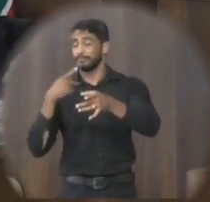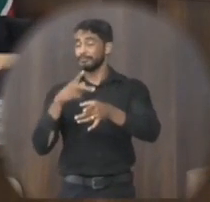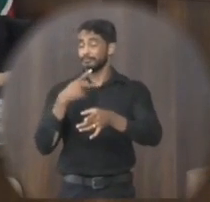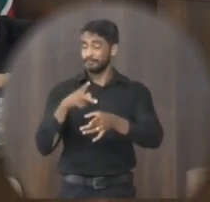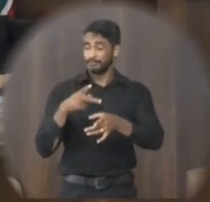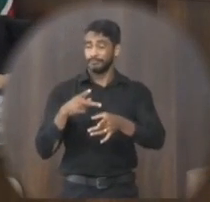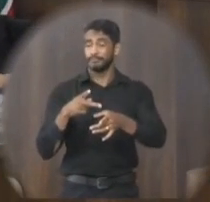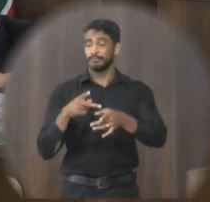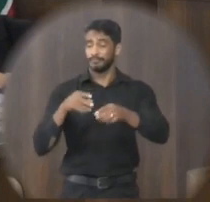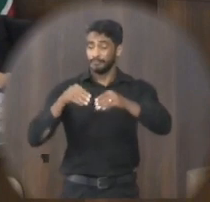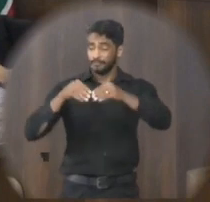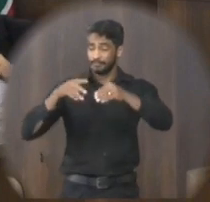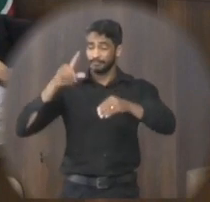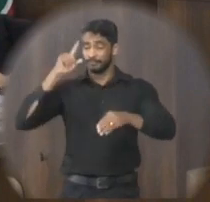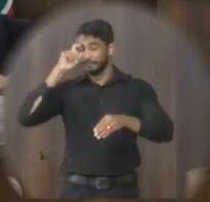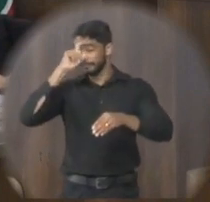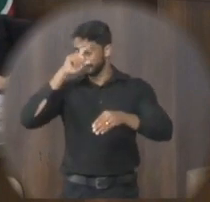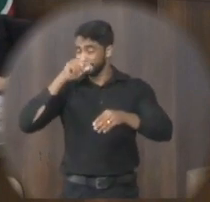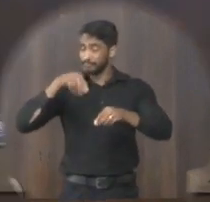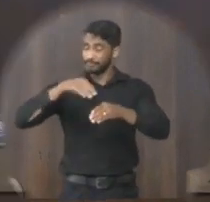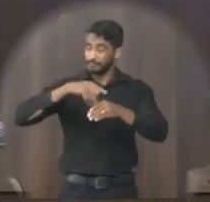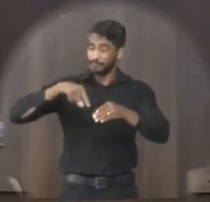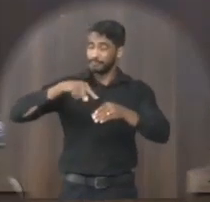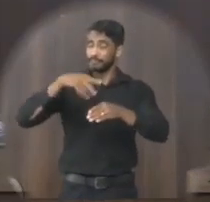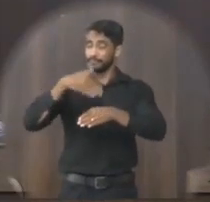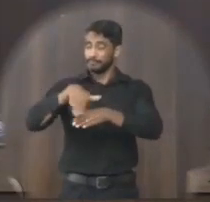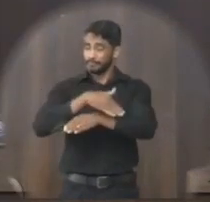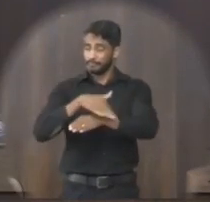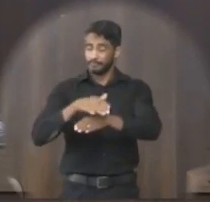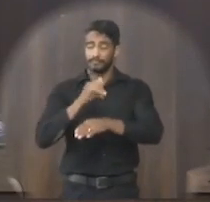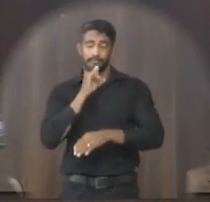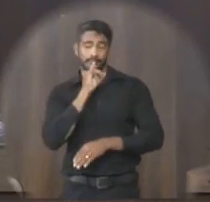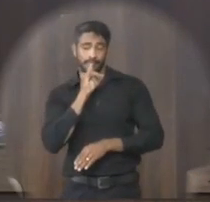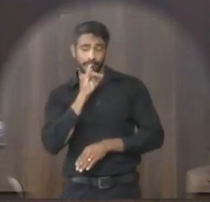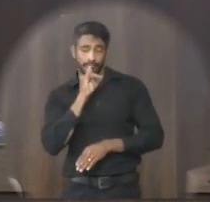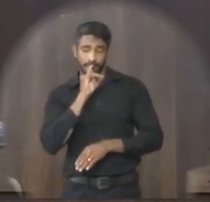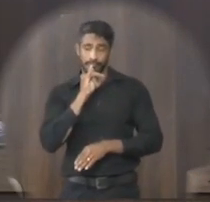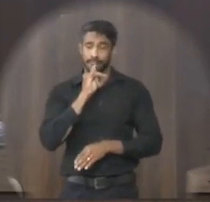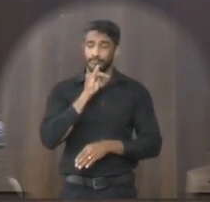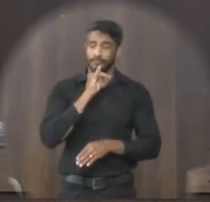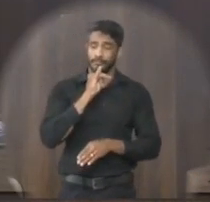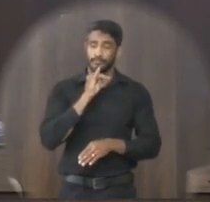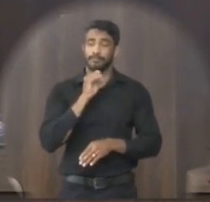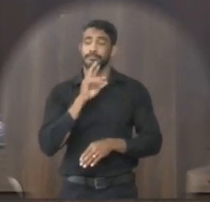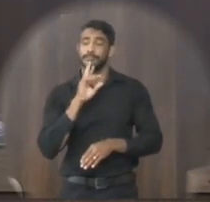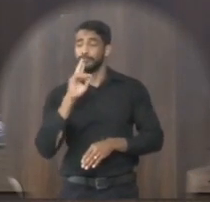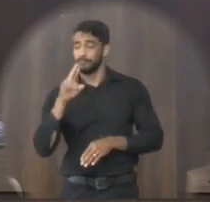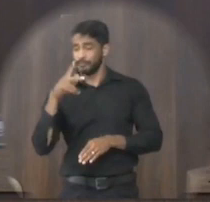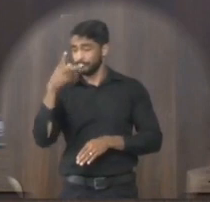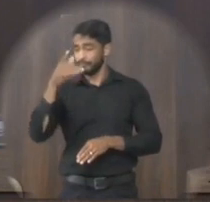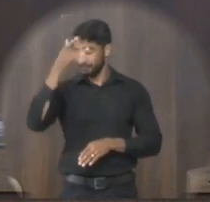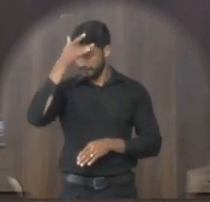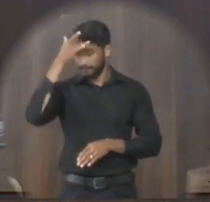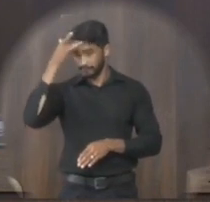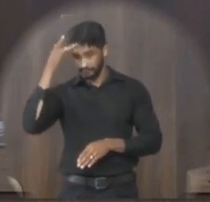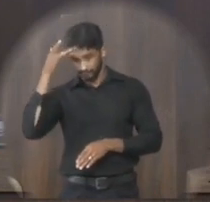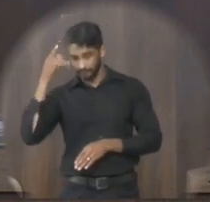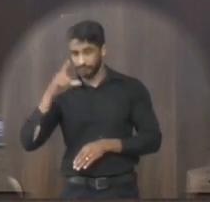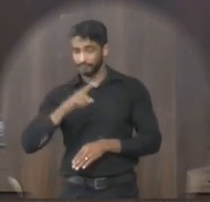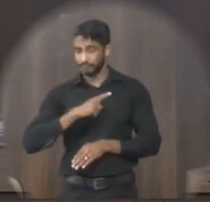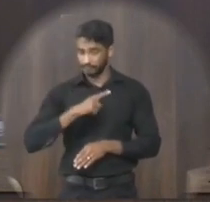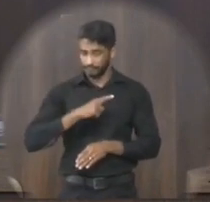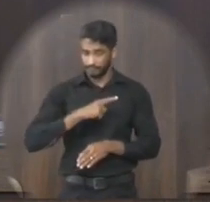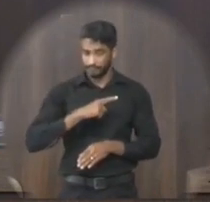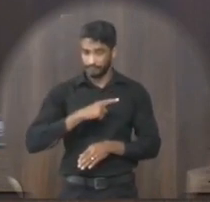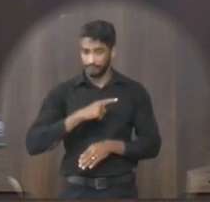estado precário da estrada referida como exemplo posso citar que segundo relatos dos próprios moradores recentemente